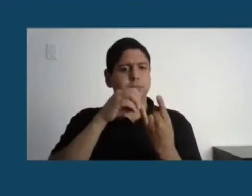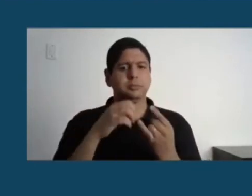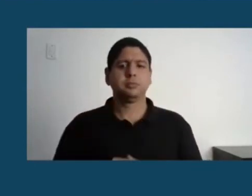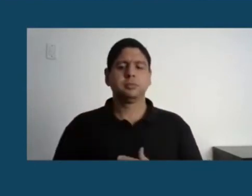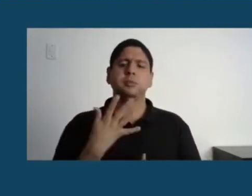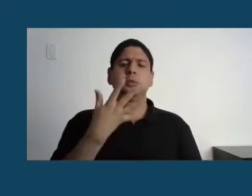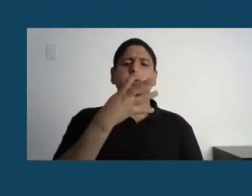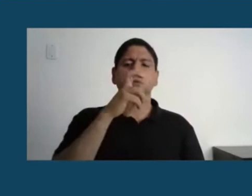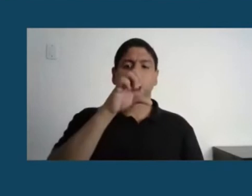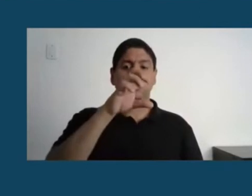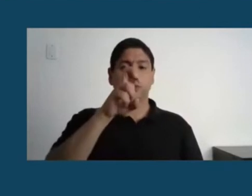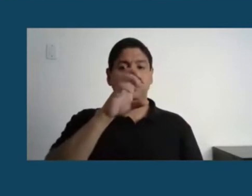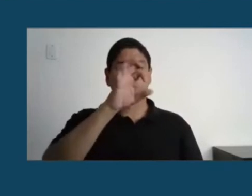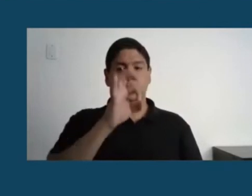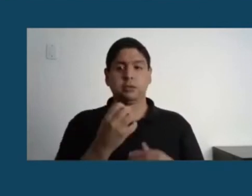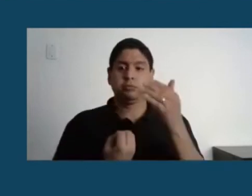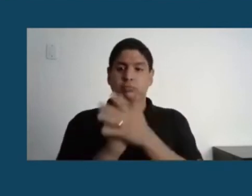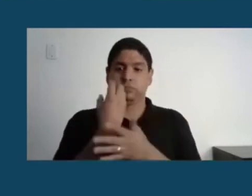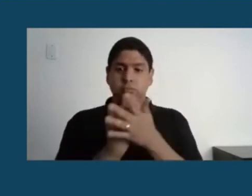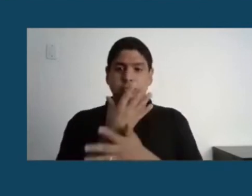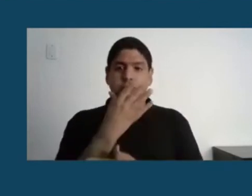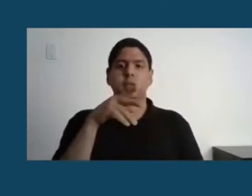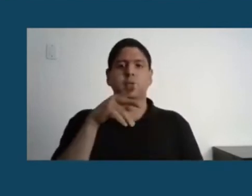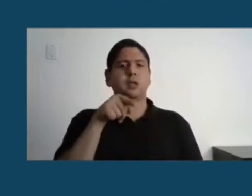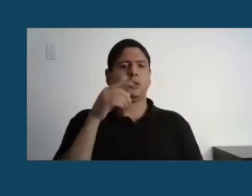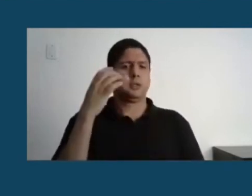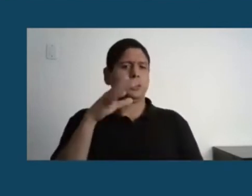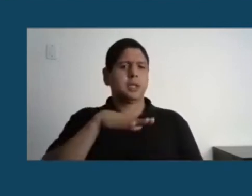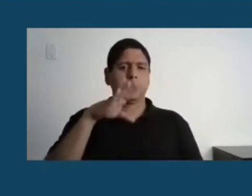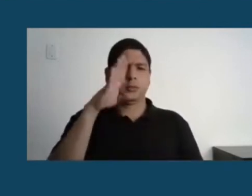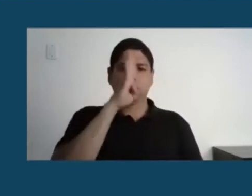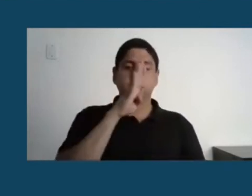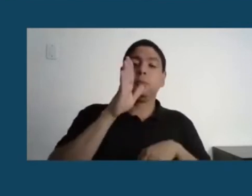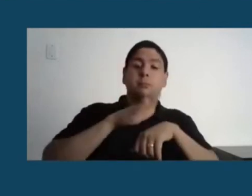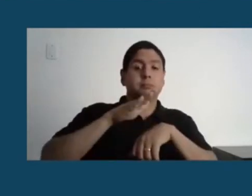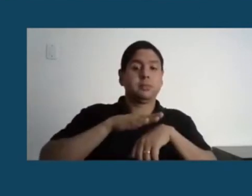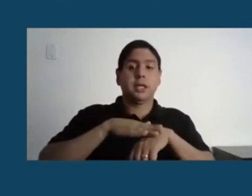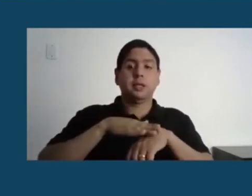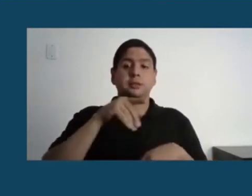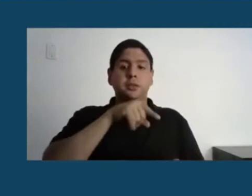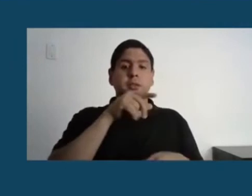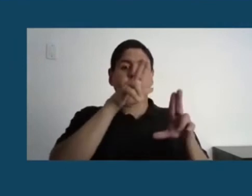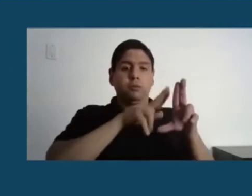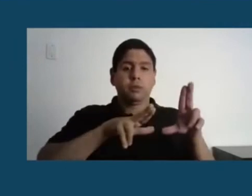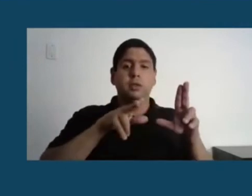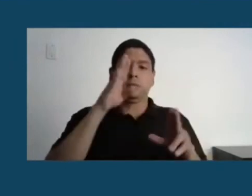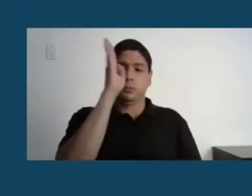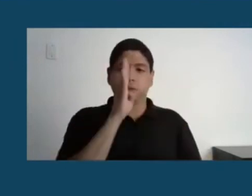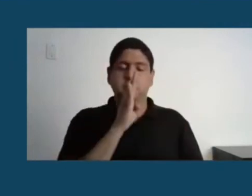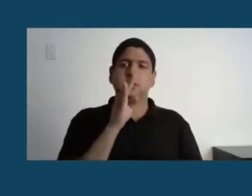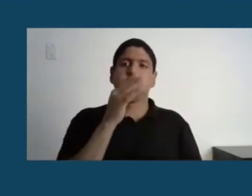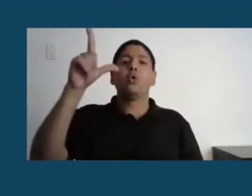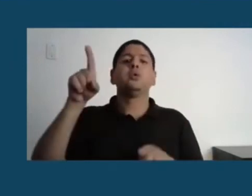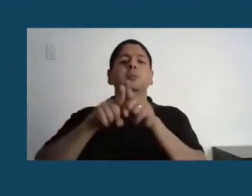brasileira vem das universidades e outras instituições, como a Fiocruz, e agora